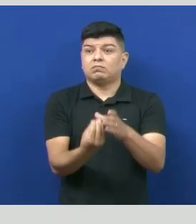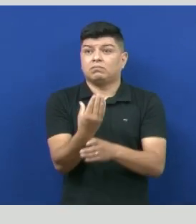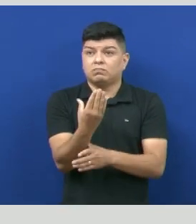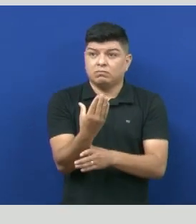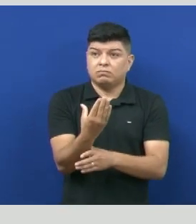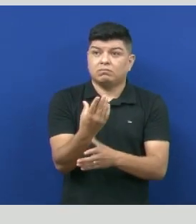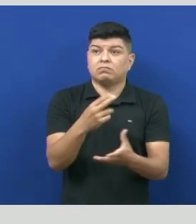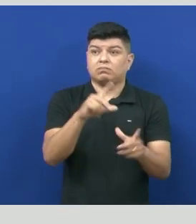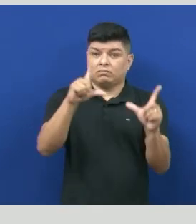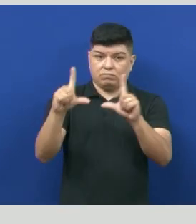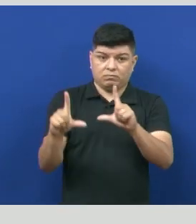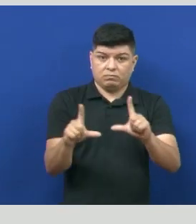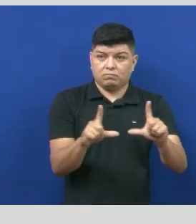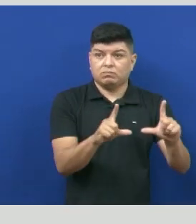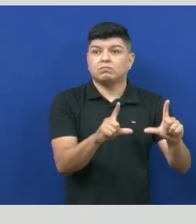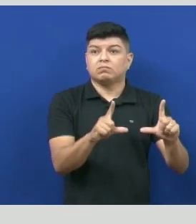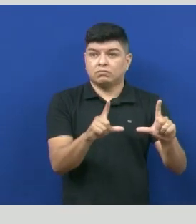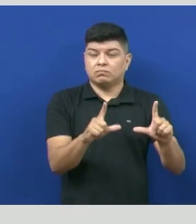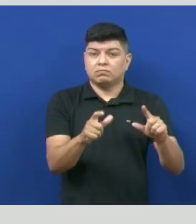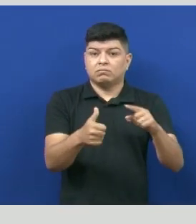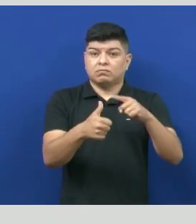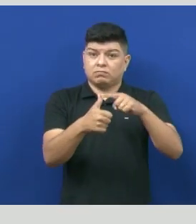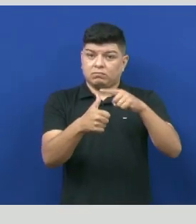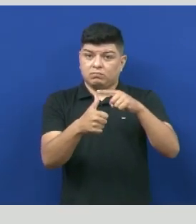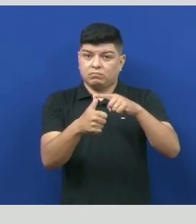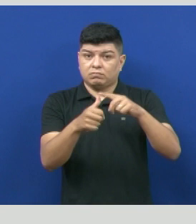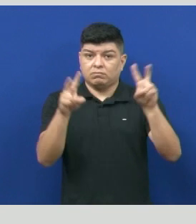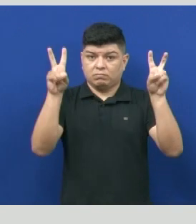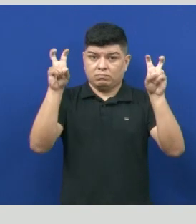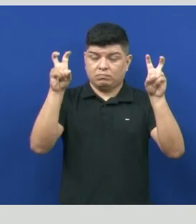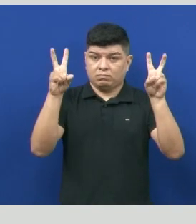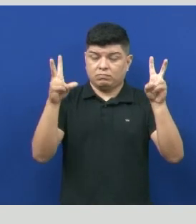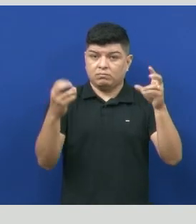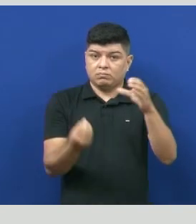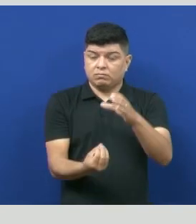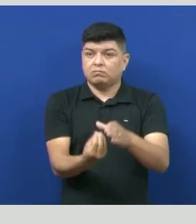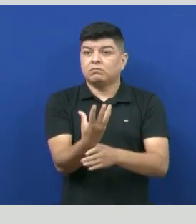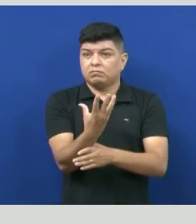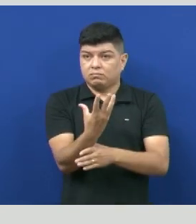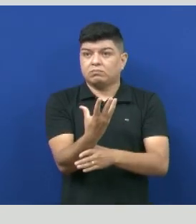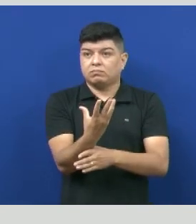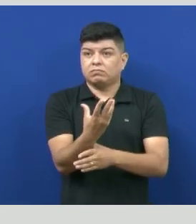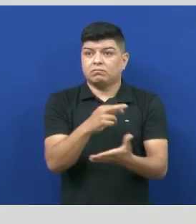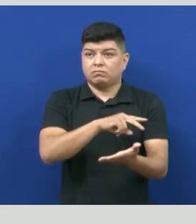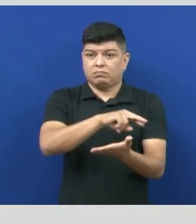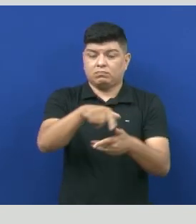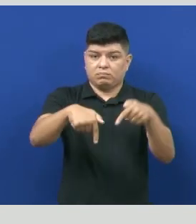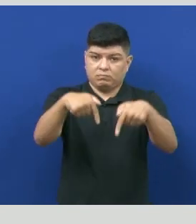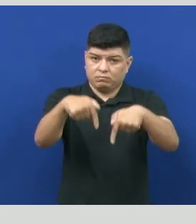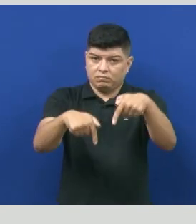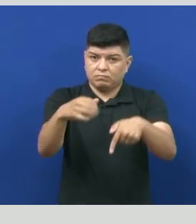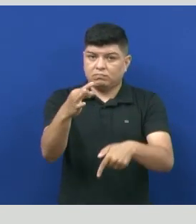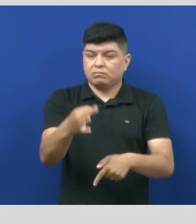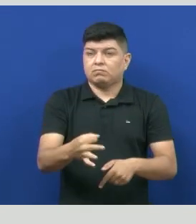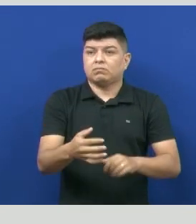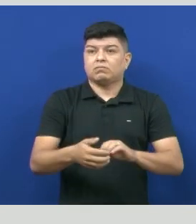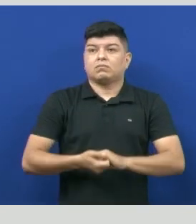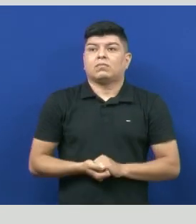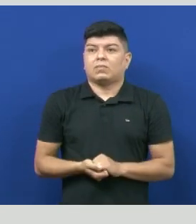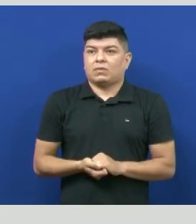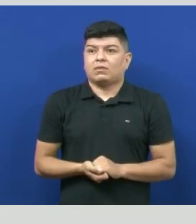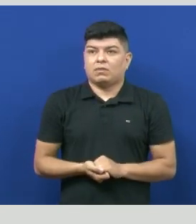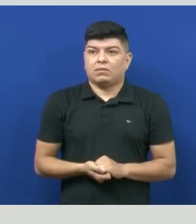coacervatos, igual da primeira teoria da evolução dos compostos químicos lá, certo? Bom,